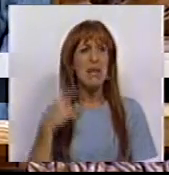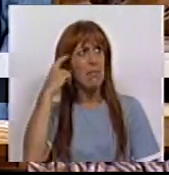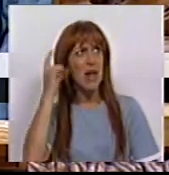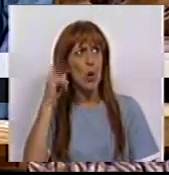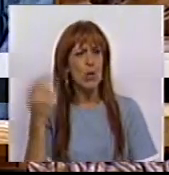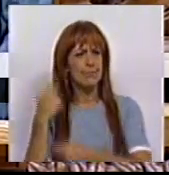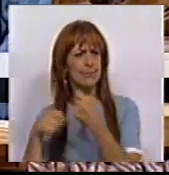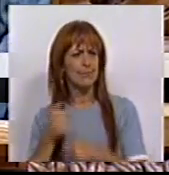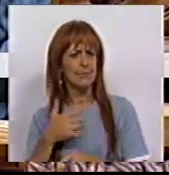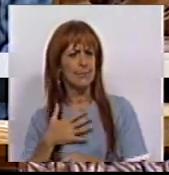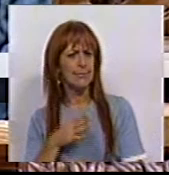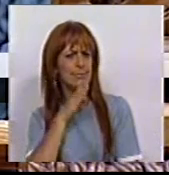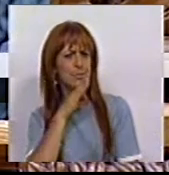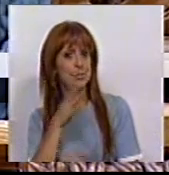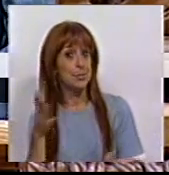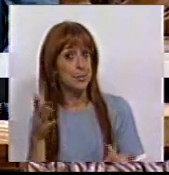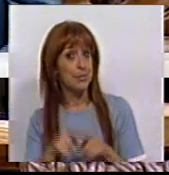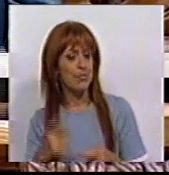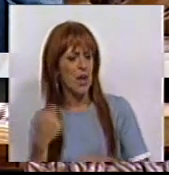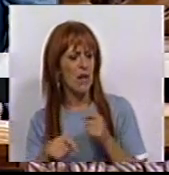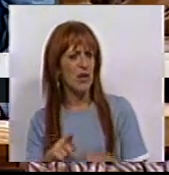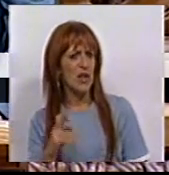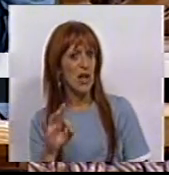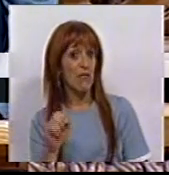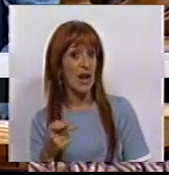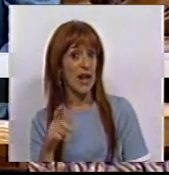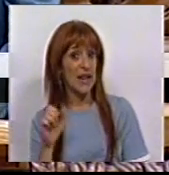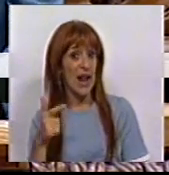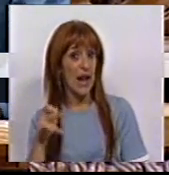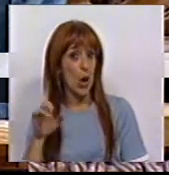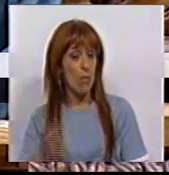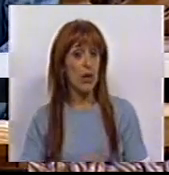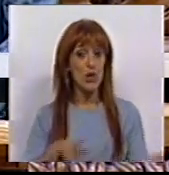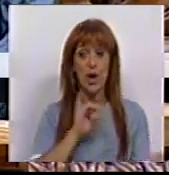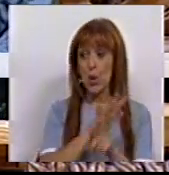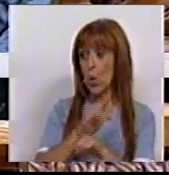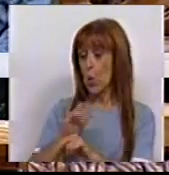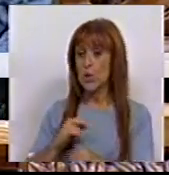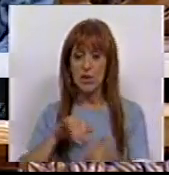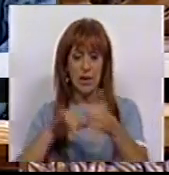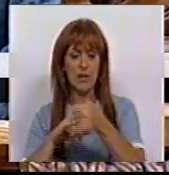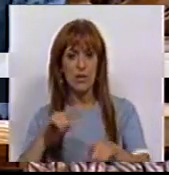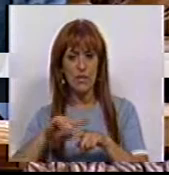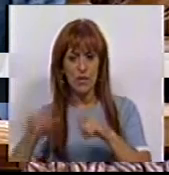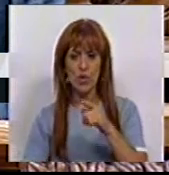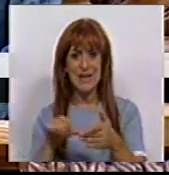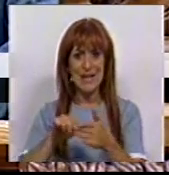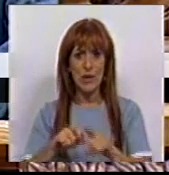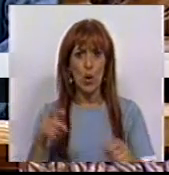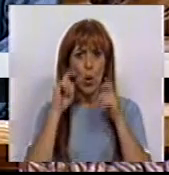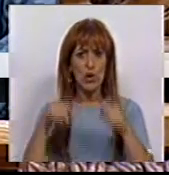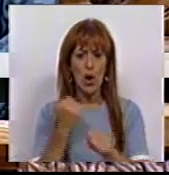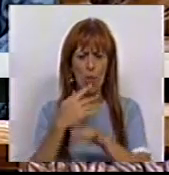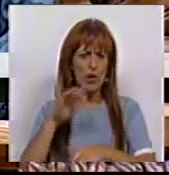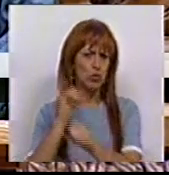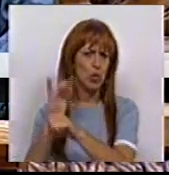pensar na alienação do património ferroviário, na venda da REFER Telecom e da REFER Engineering, na subconcessão dos centros de controle operacional, etc.